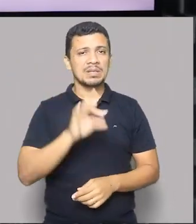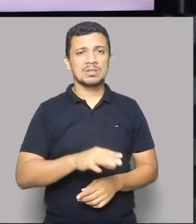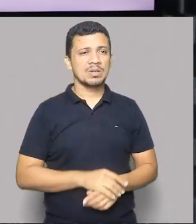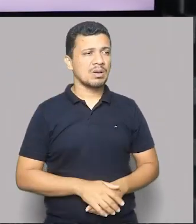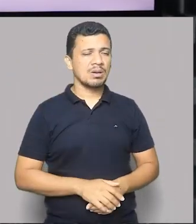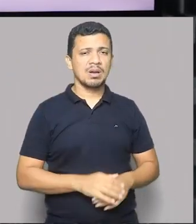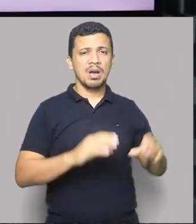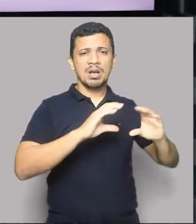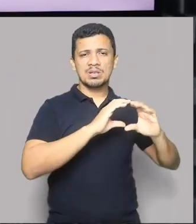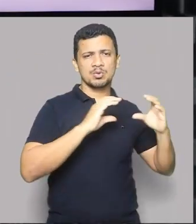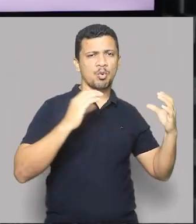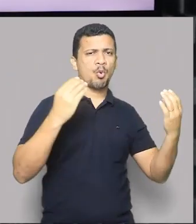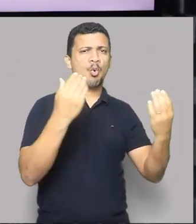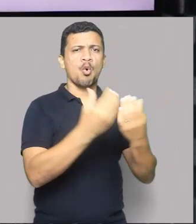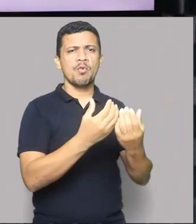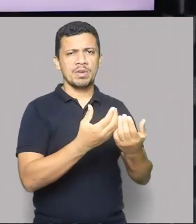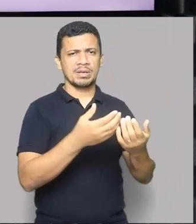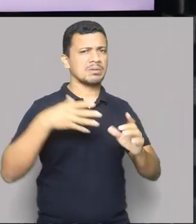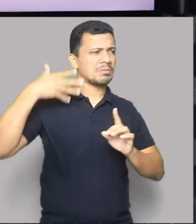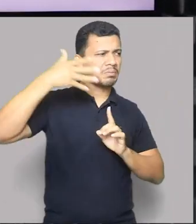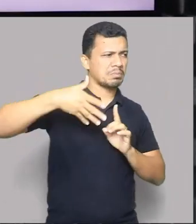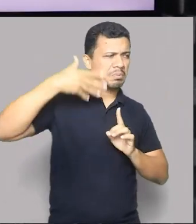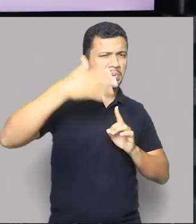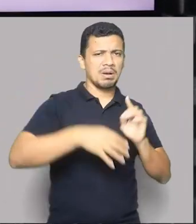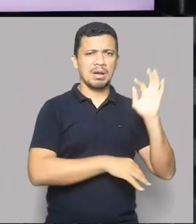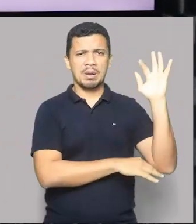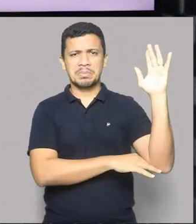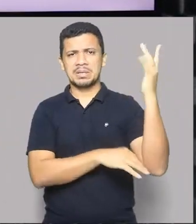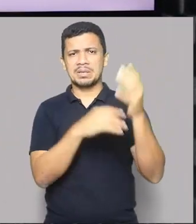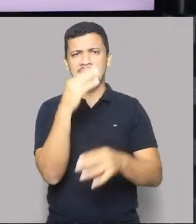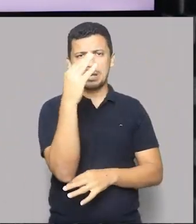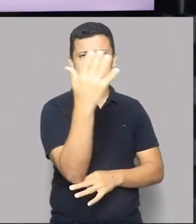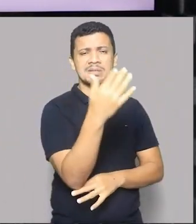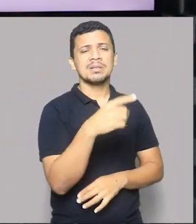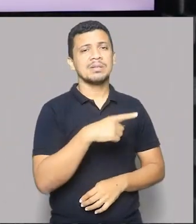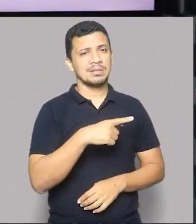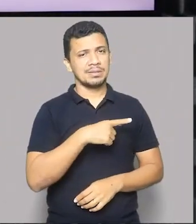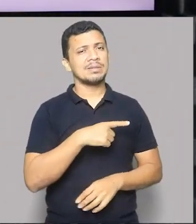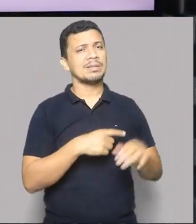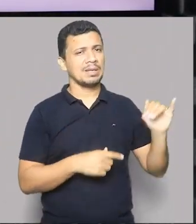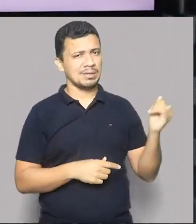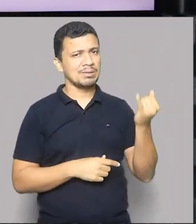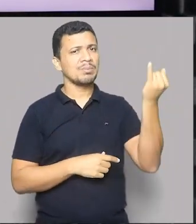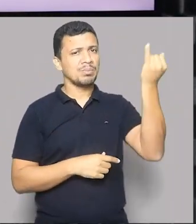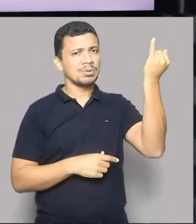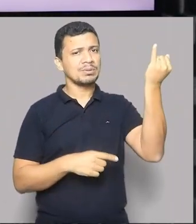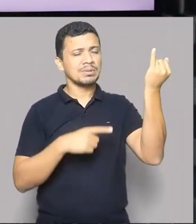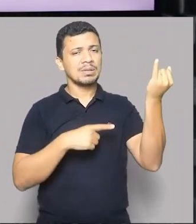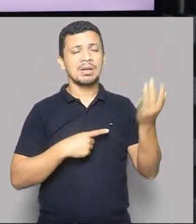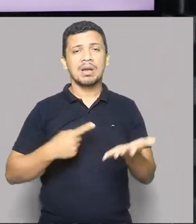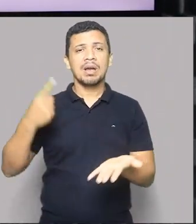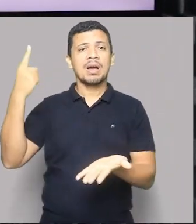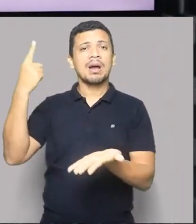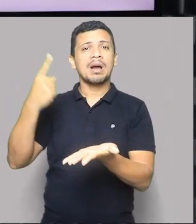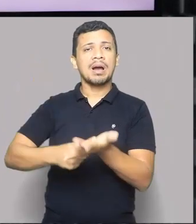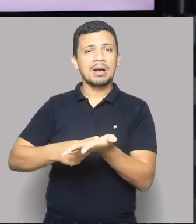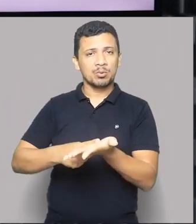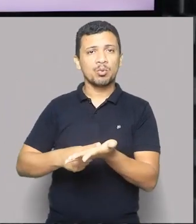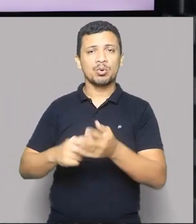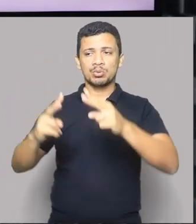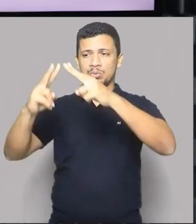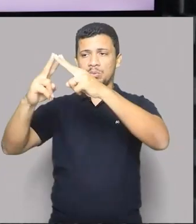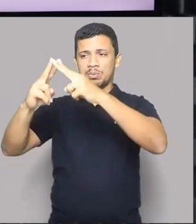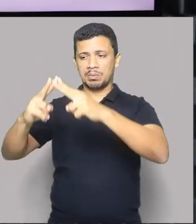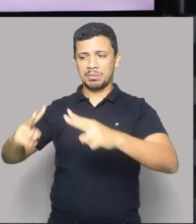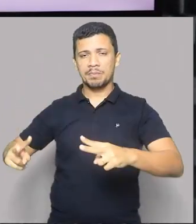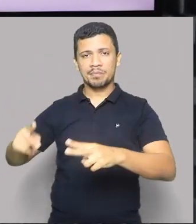ambientais. Não é que tais não venham ter as suas devidas importâncias. Lógico que tem. O acordo de Paris, se